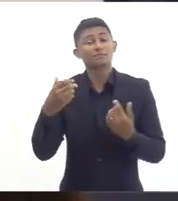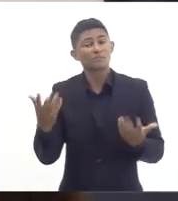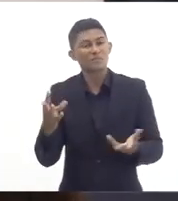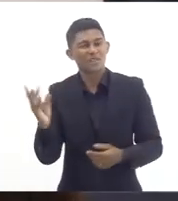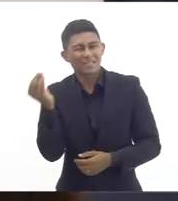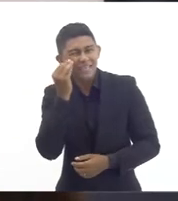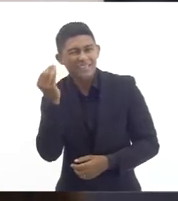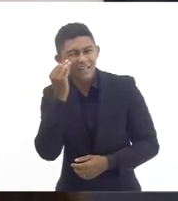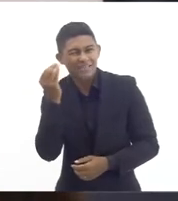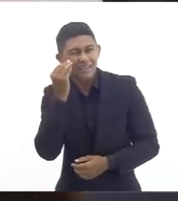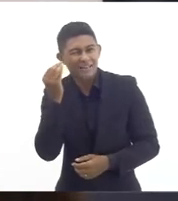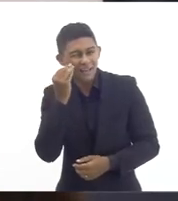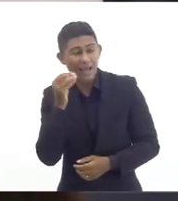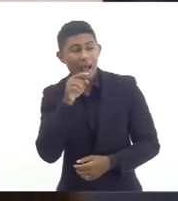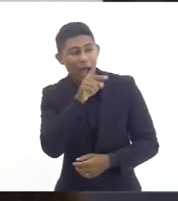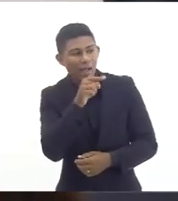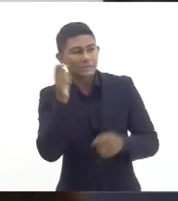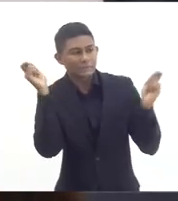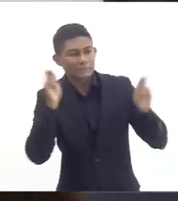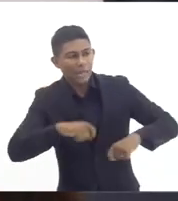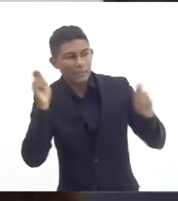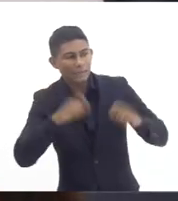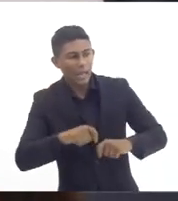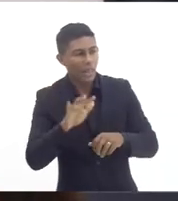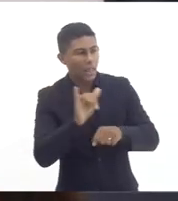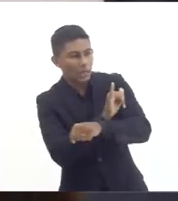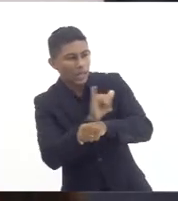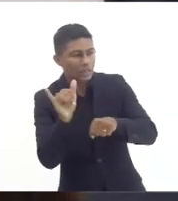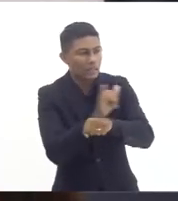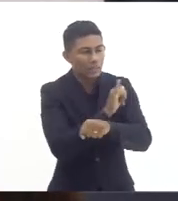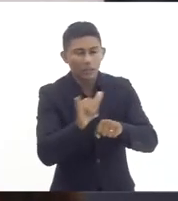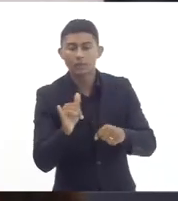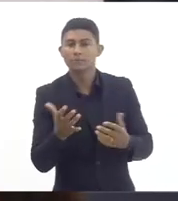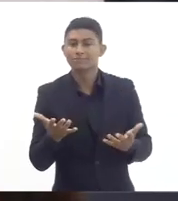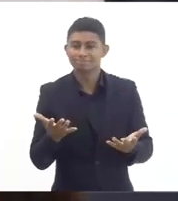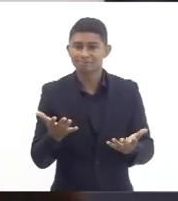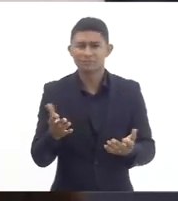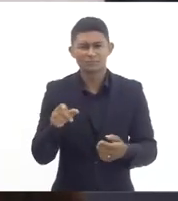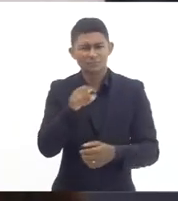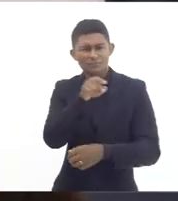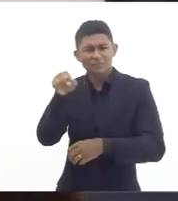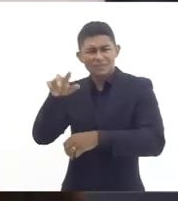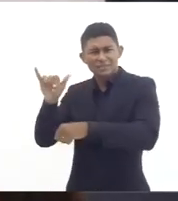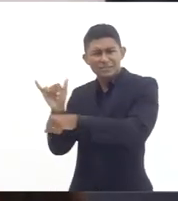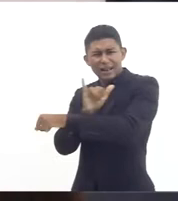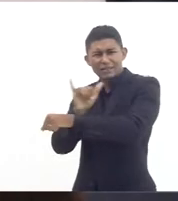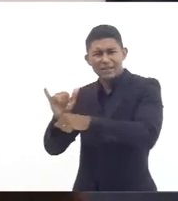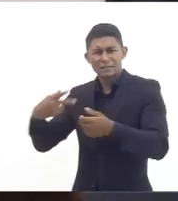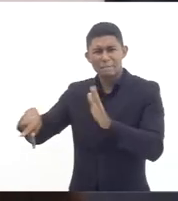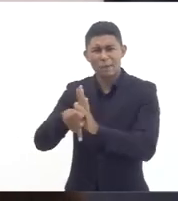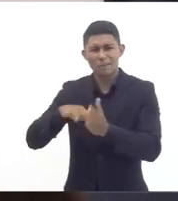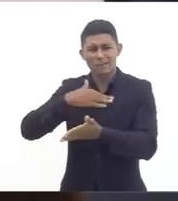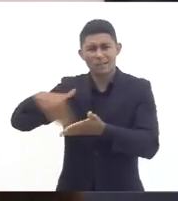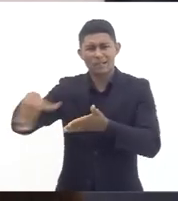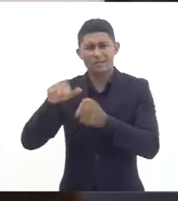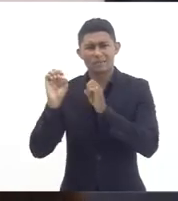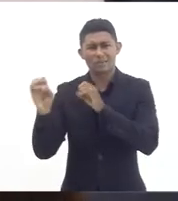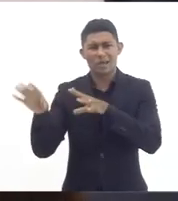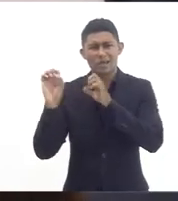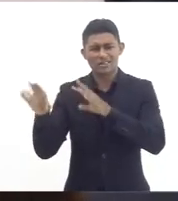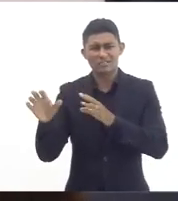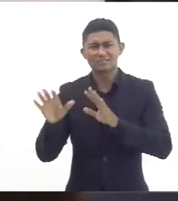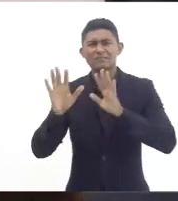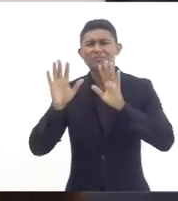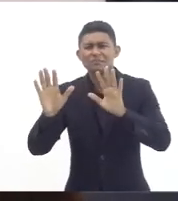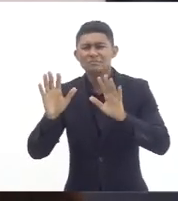carência na rede sempre estratégias construídas que dificilmente elas levam em conta a